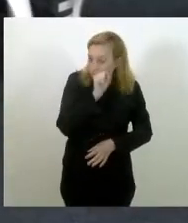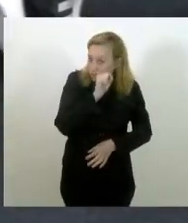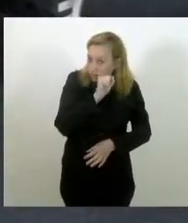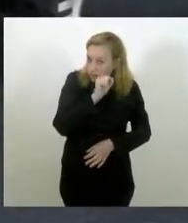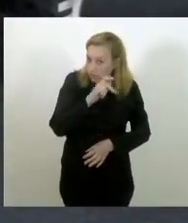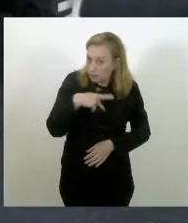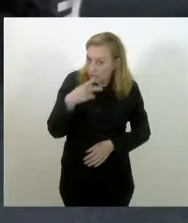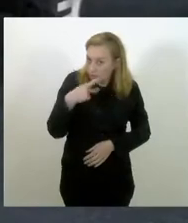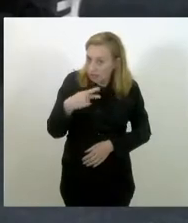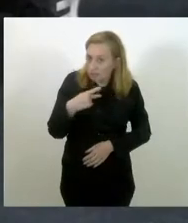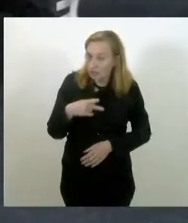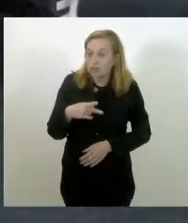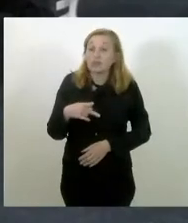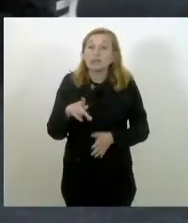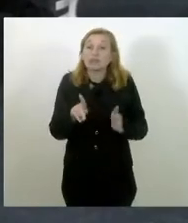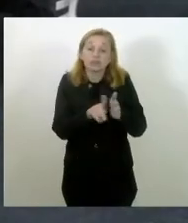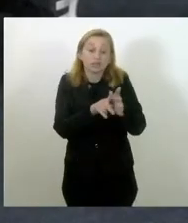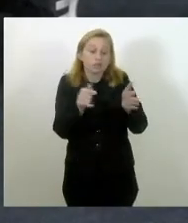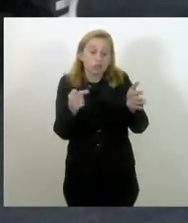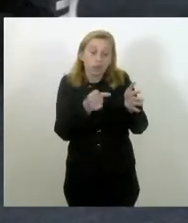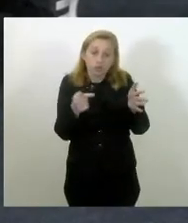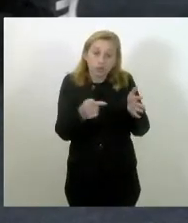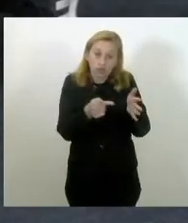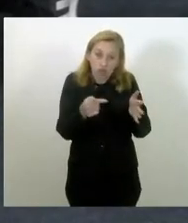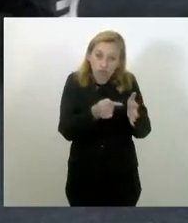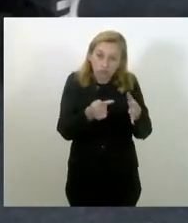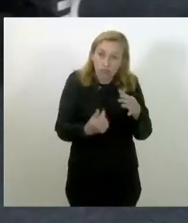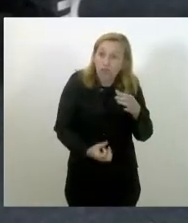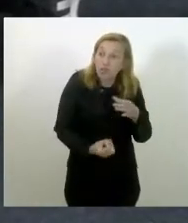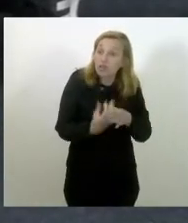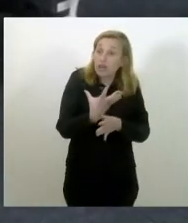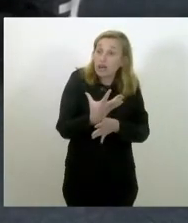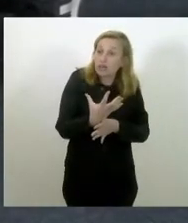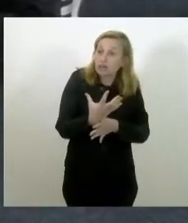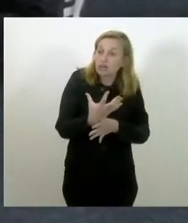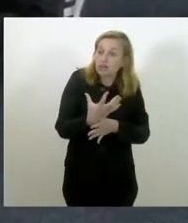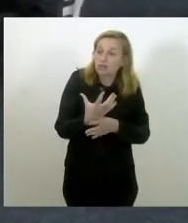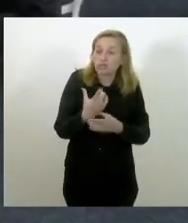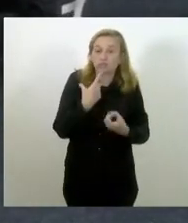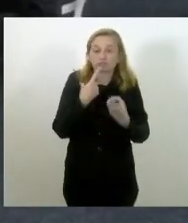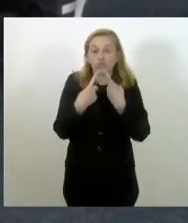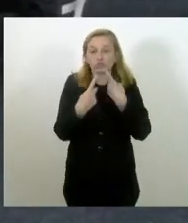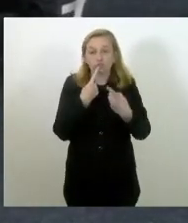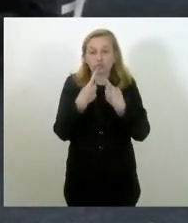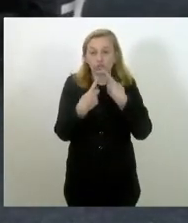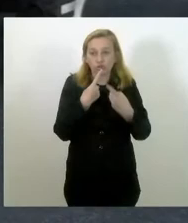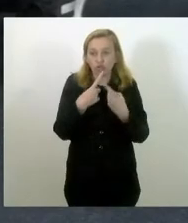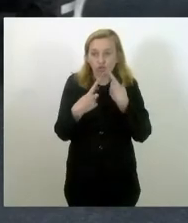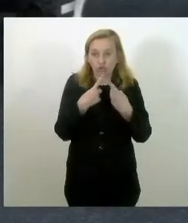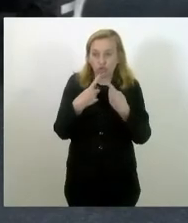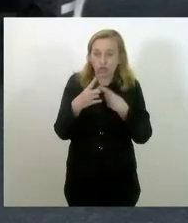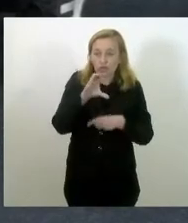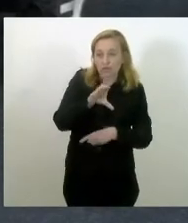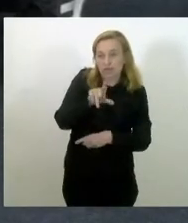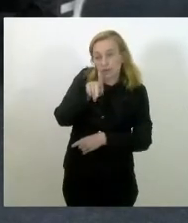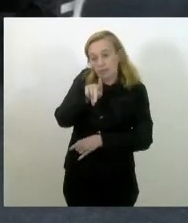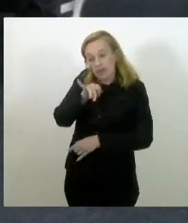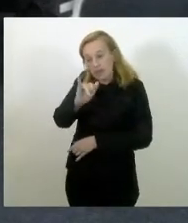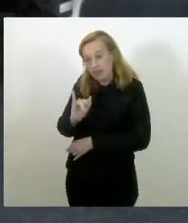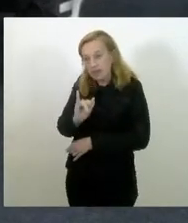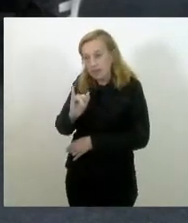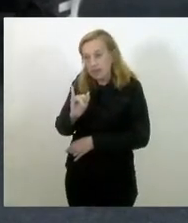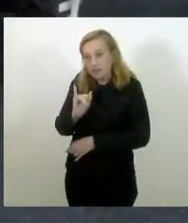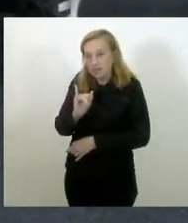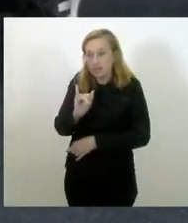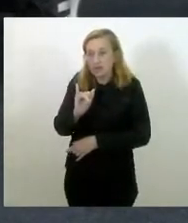dizer que esse projeto foi fruto de um grande debate instalado na CPI do